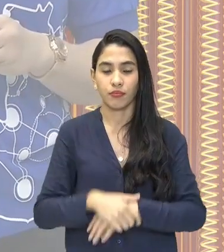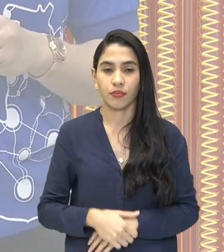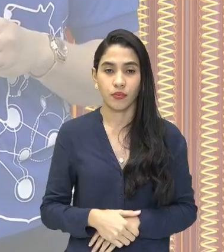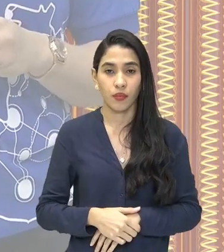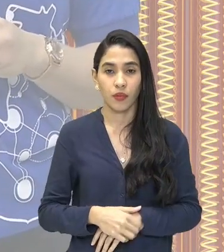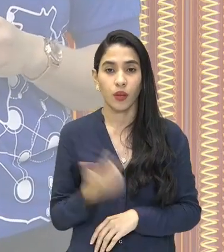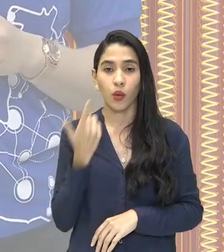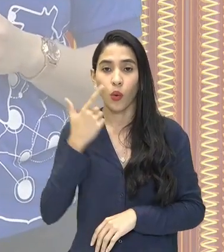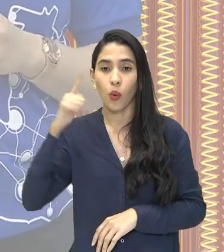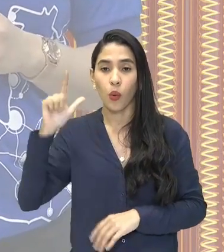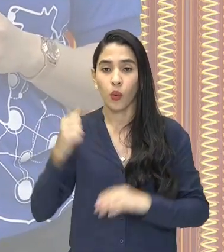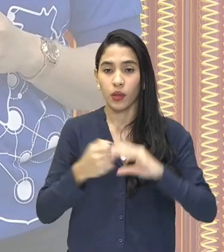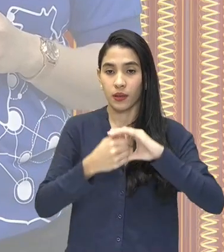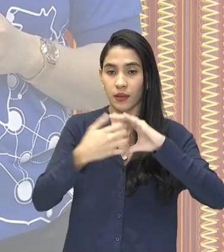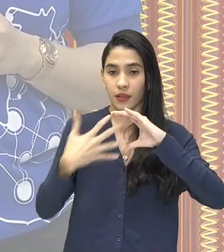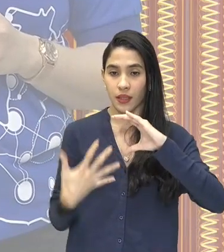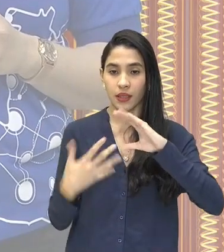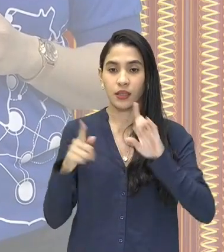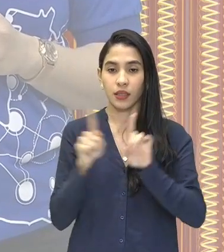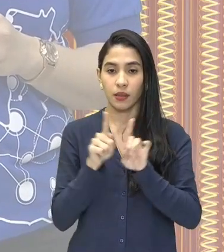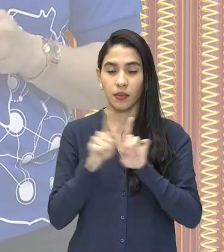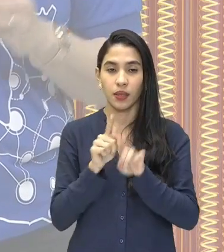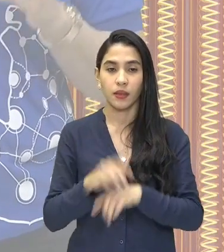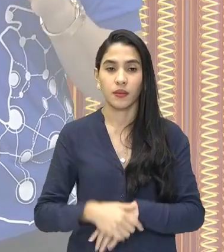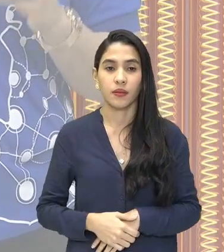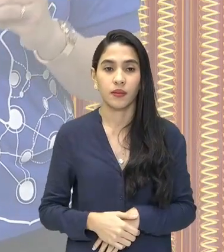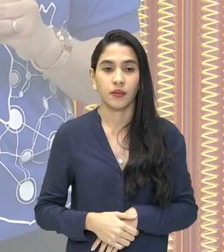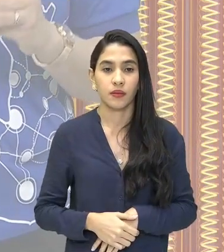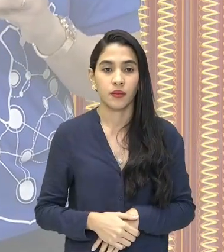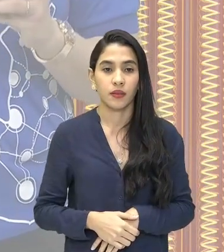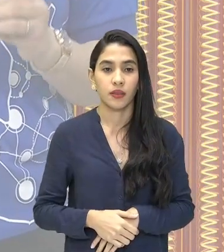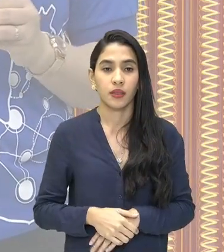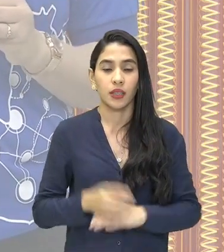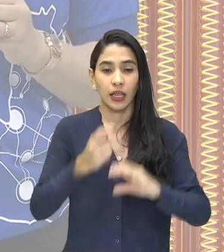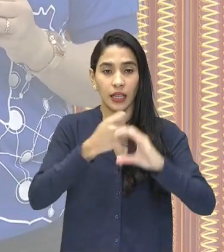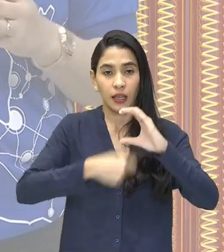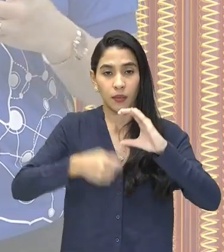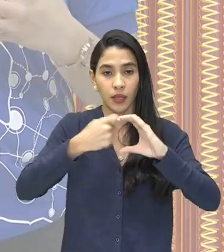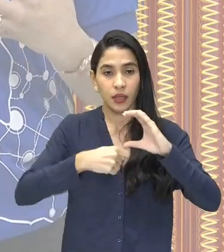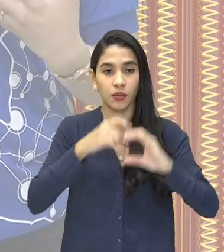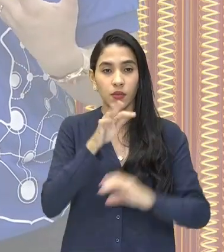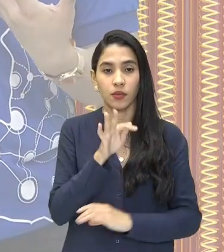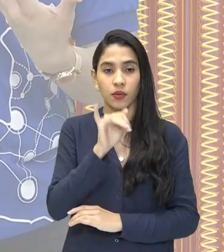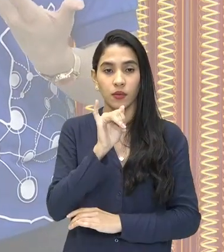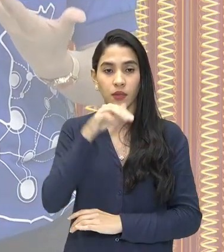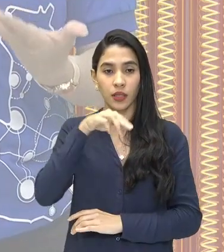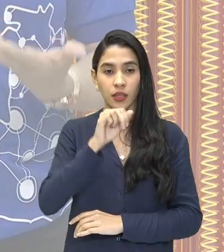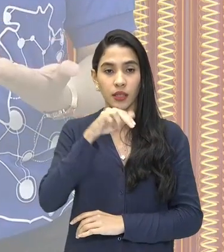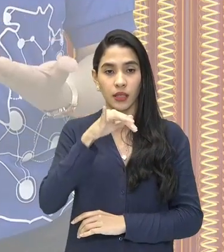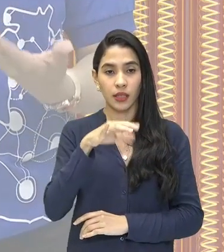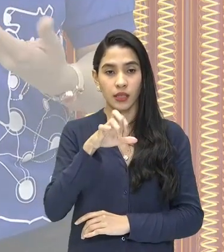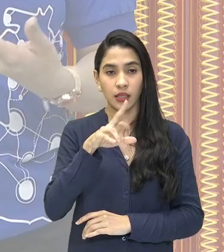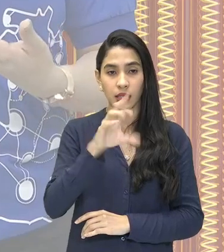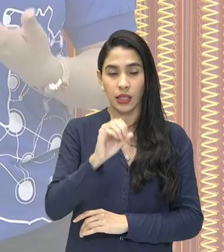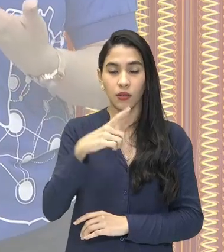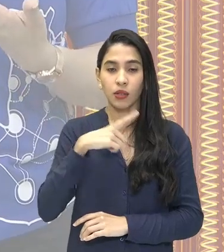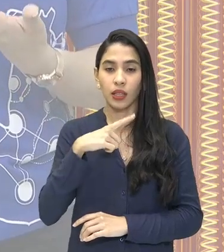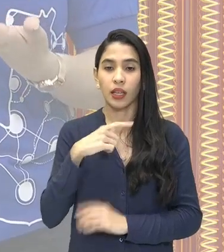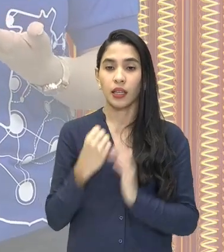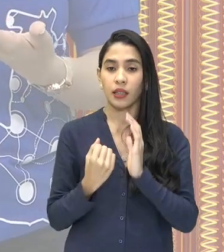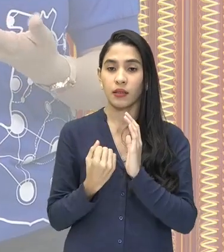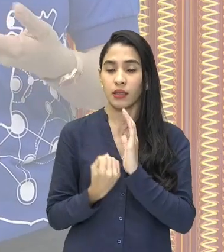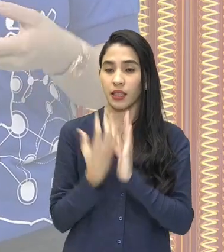Outra característica ou fase do capitalismo que nós vamos observar é o capitalismo financeiro, que eu tenho aí a presença de bancos, de